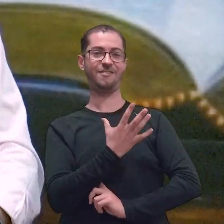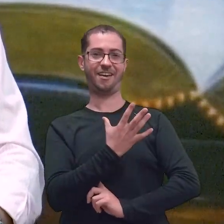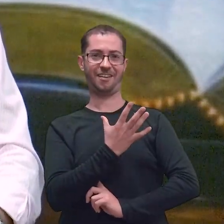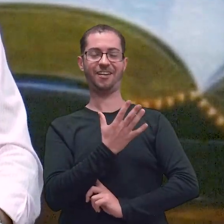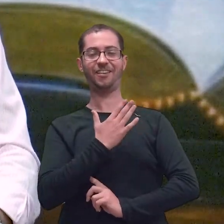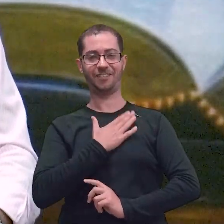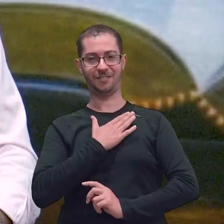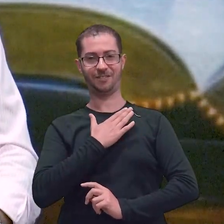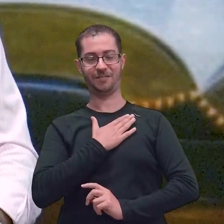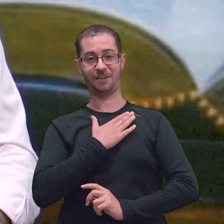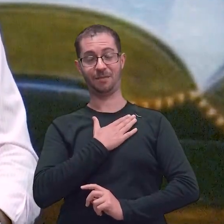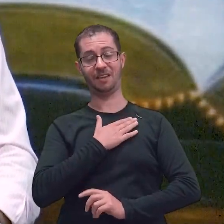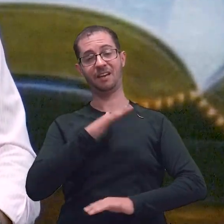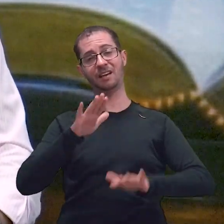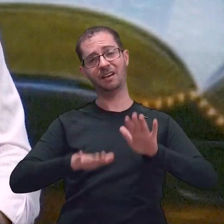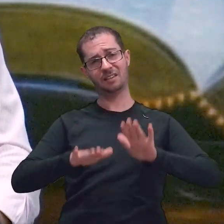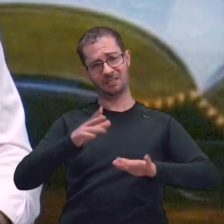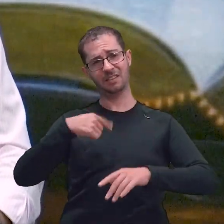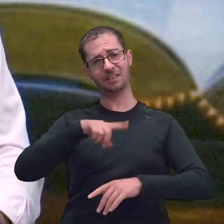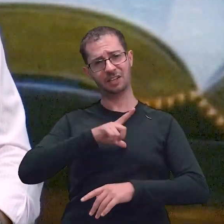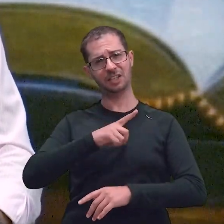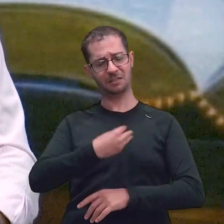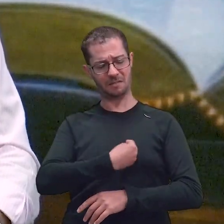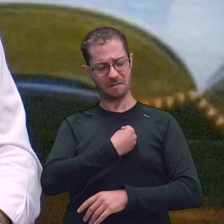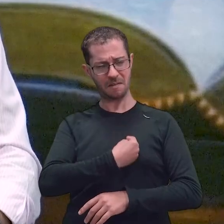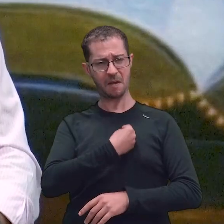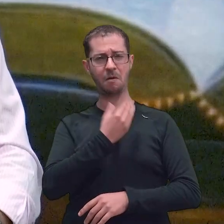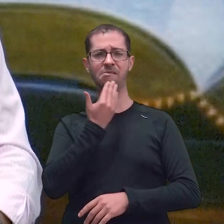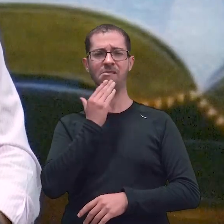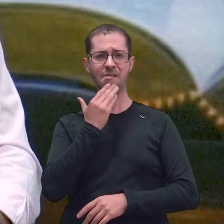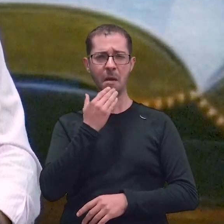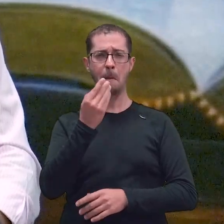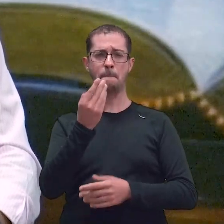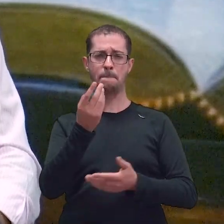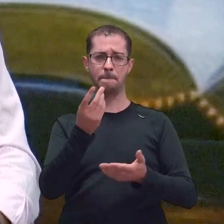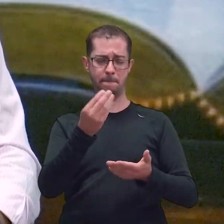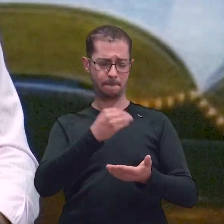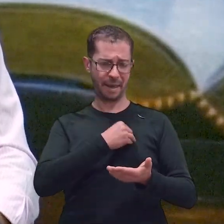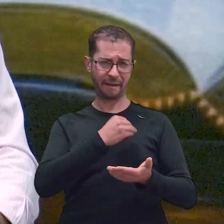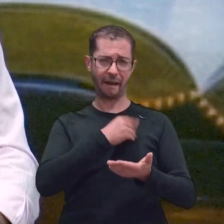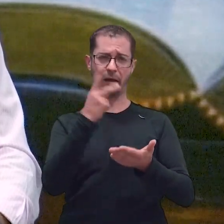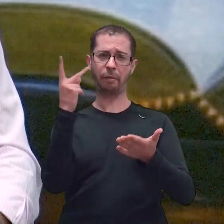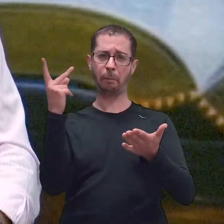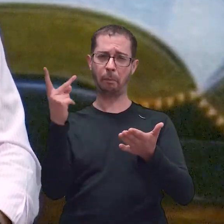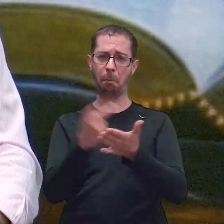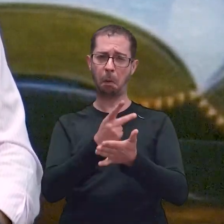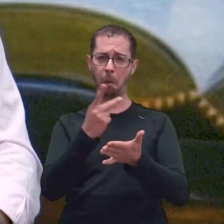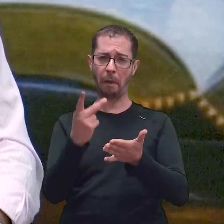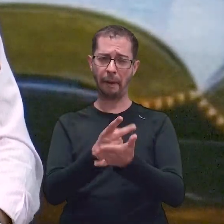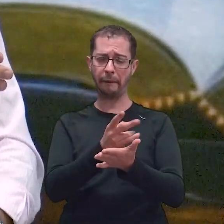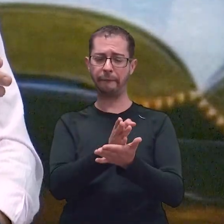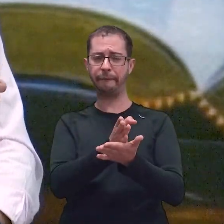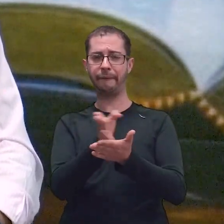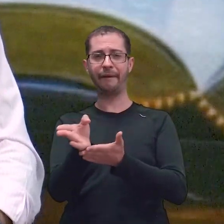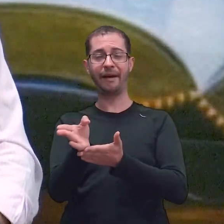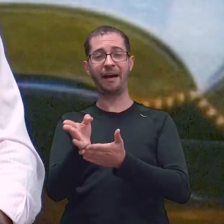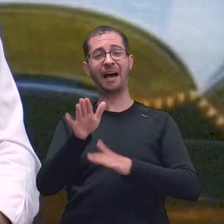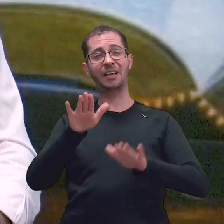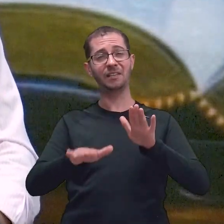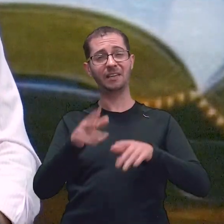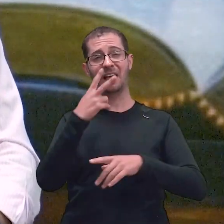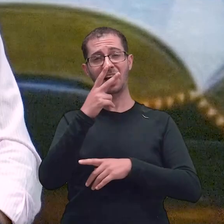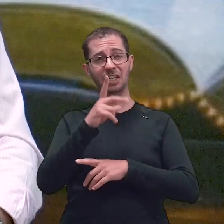viveu tanto tempo no pecado, na iniquidade, fora dos caminhos do Senhor, que aquilo que a gente